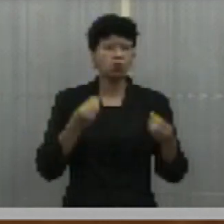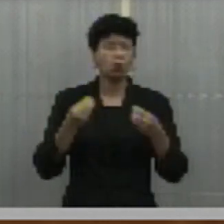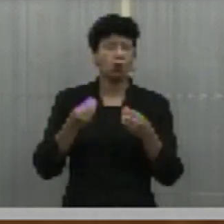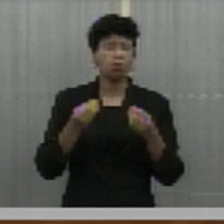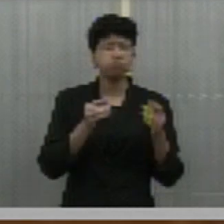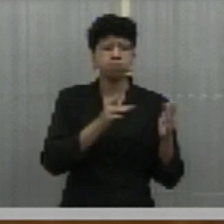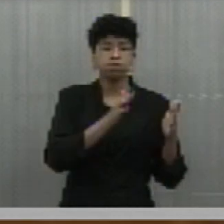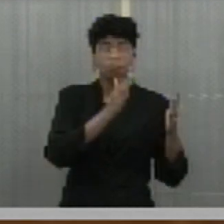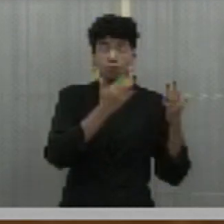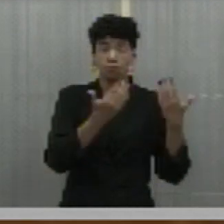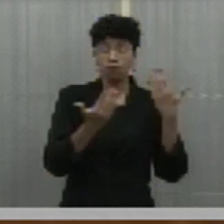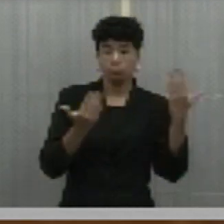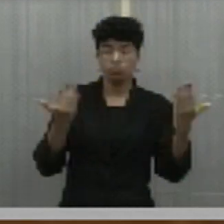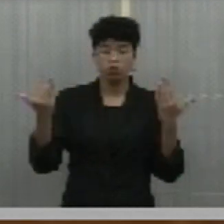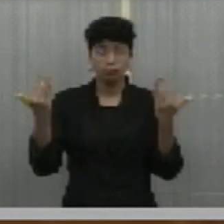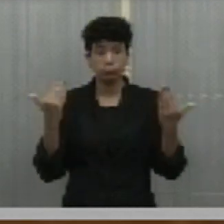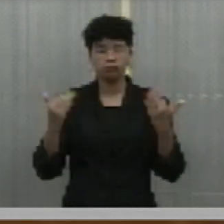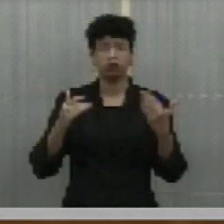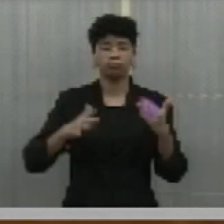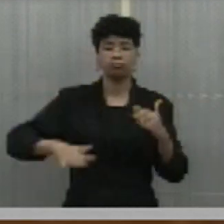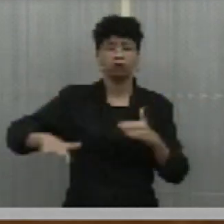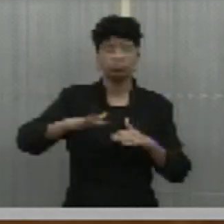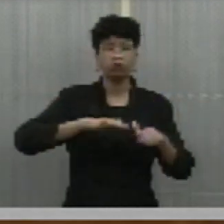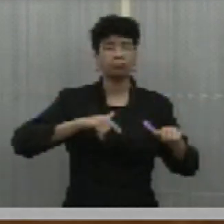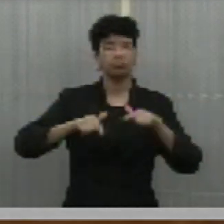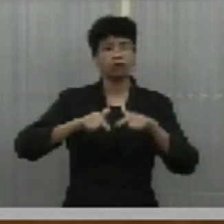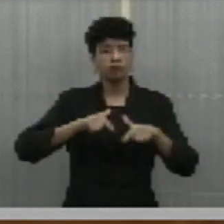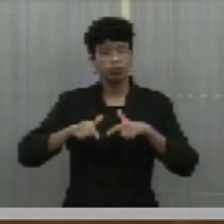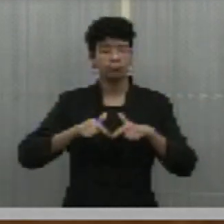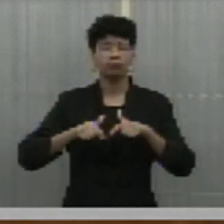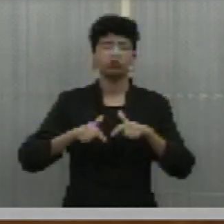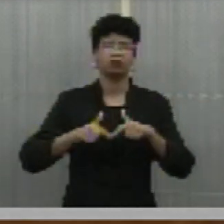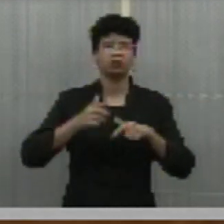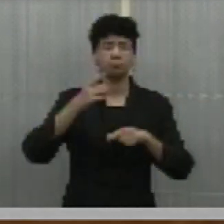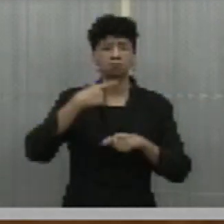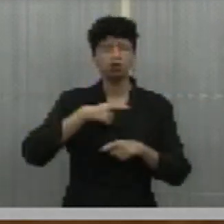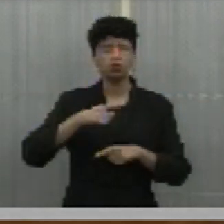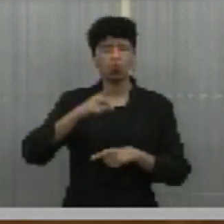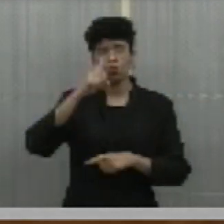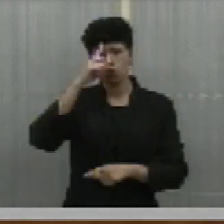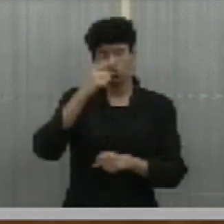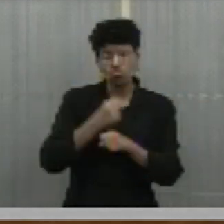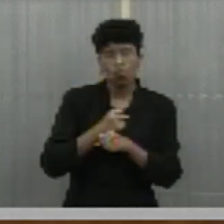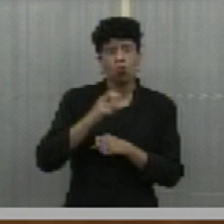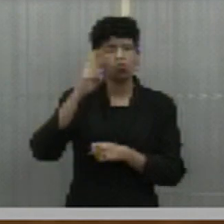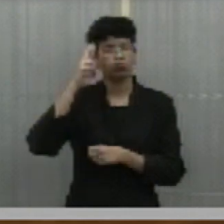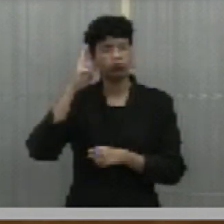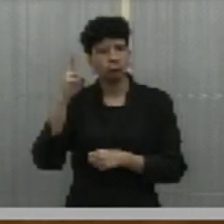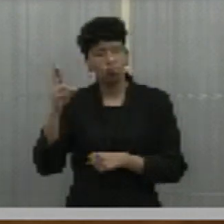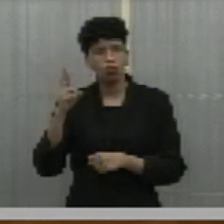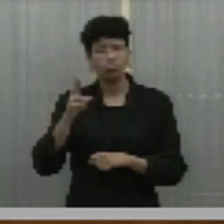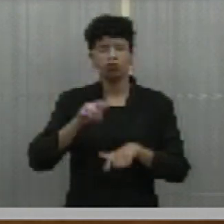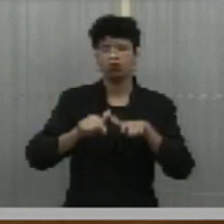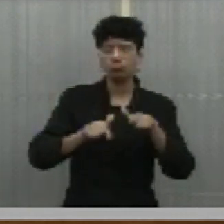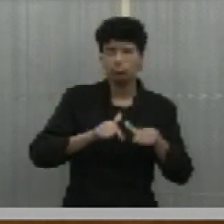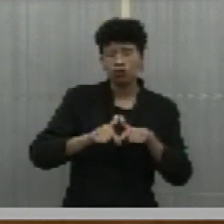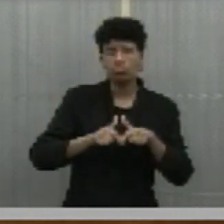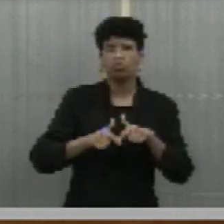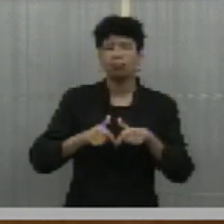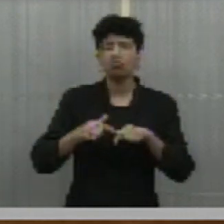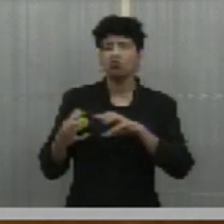transição que ocorre no mercado de trabalho, da relação trabalho-capital, empregador-empregado em todo o mundo, no Brasil e aqui no Piauí.